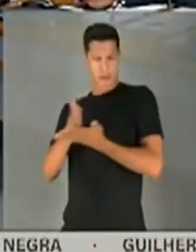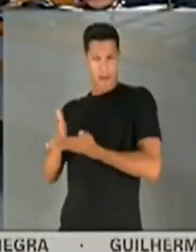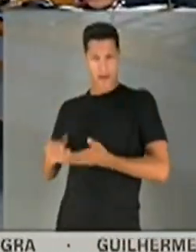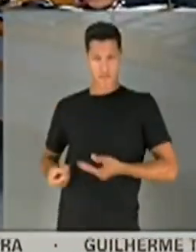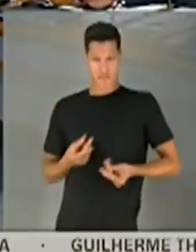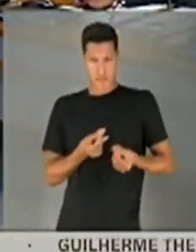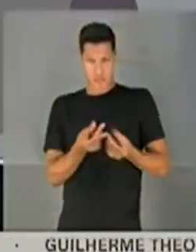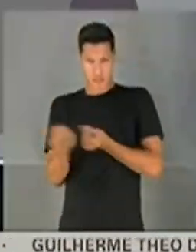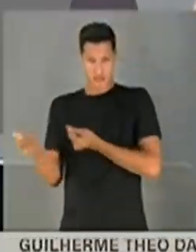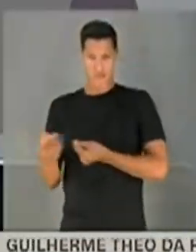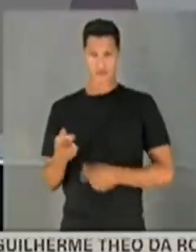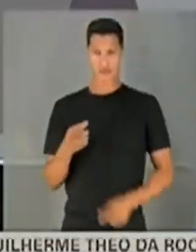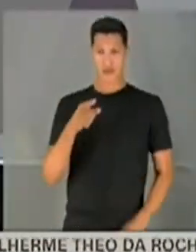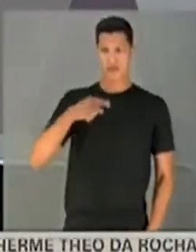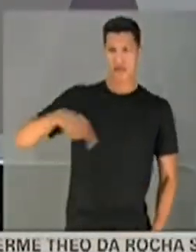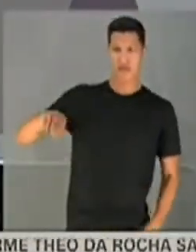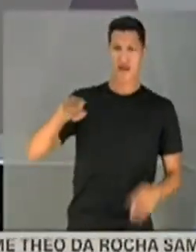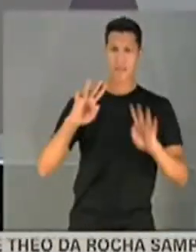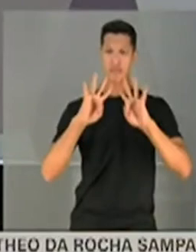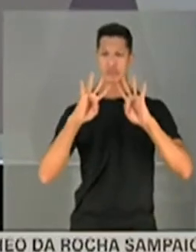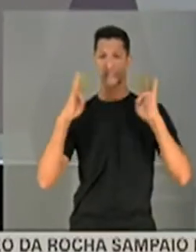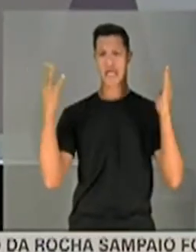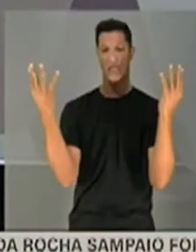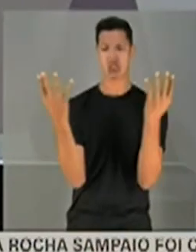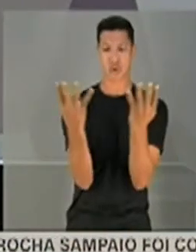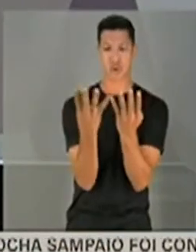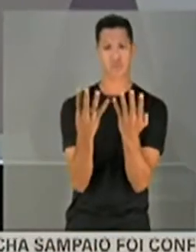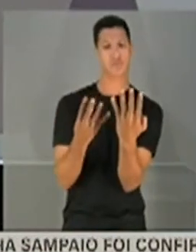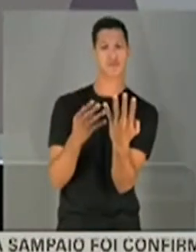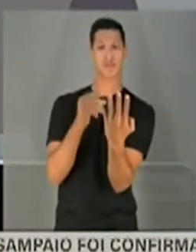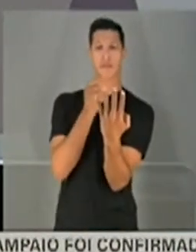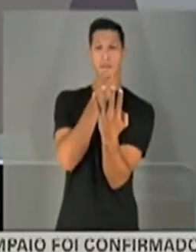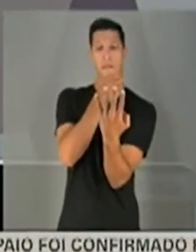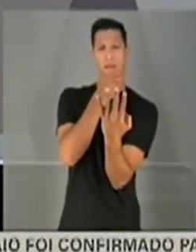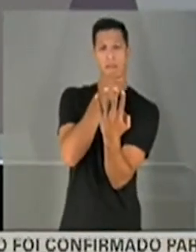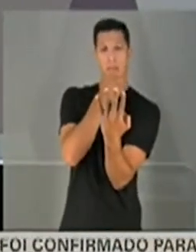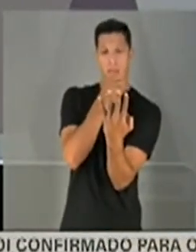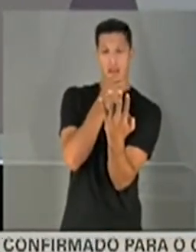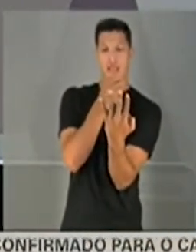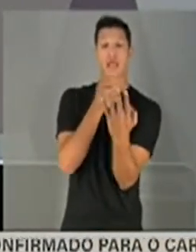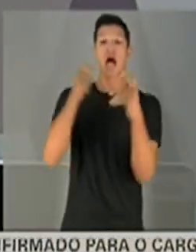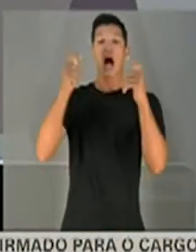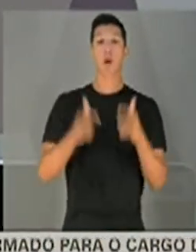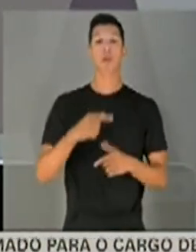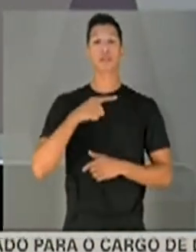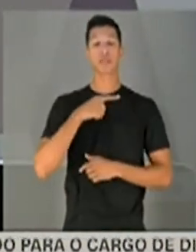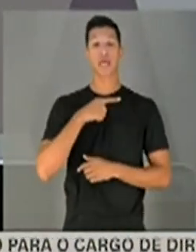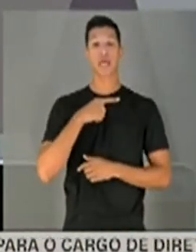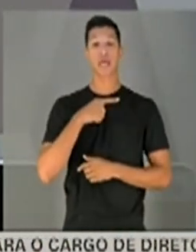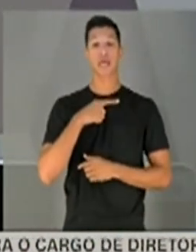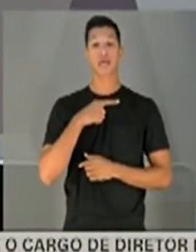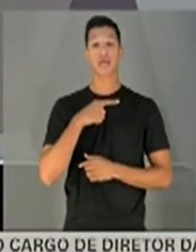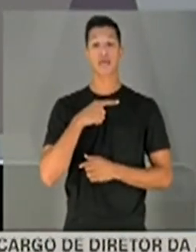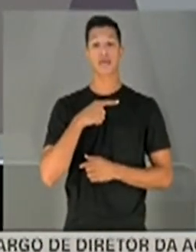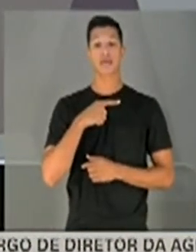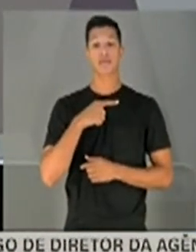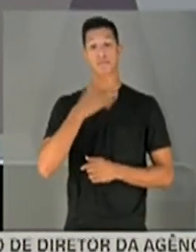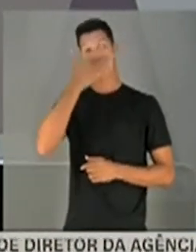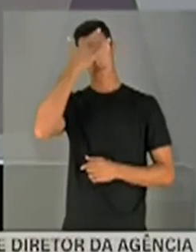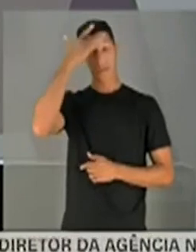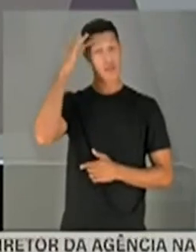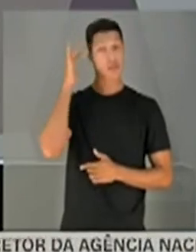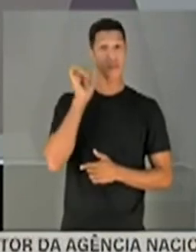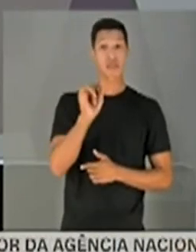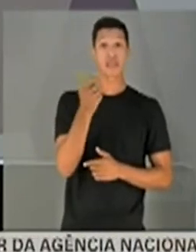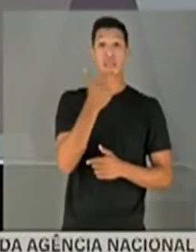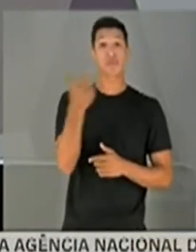vai para o cercadinho aonde deve ficar pessoas que